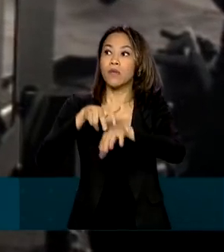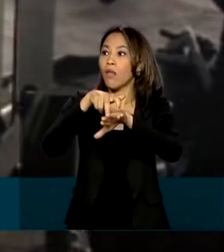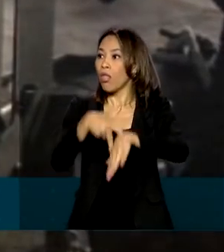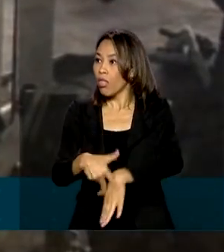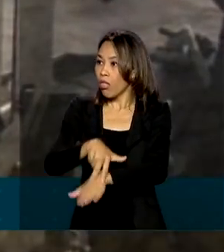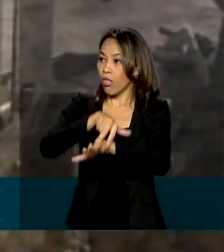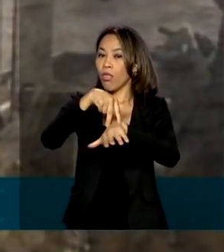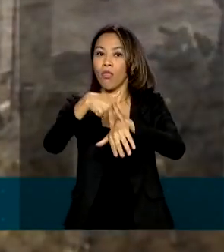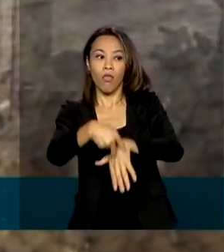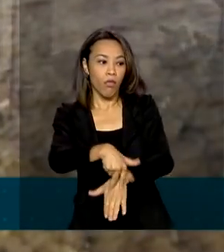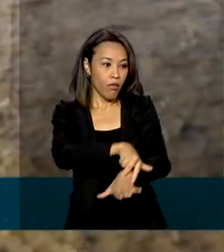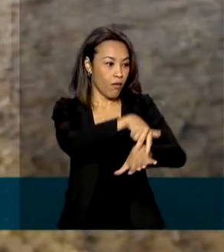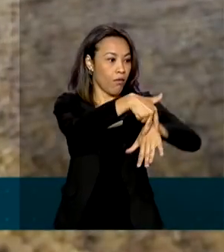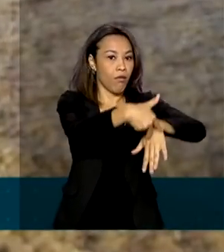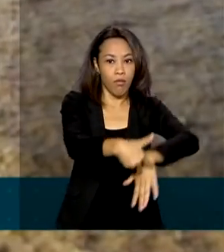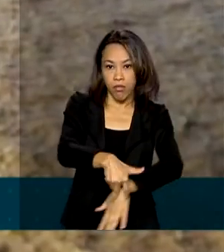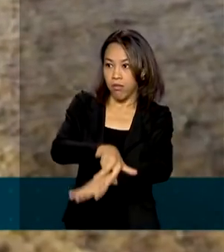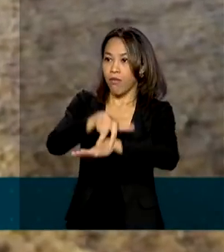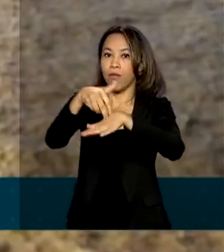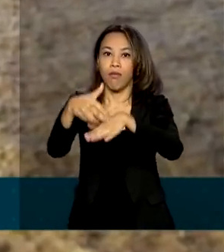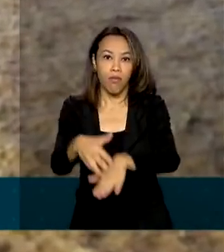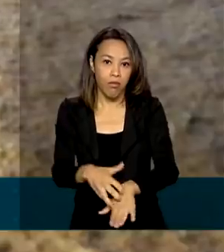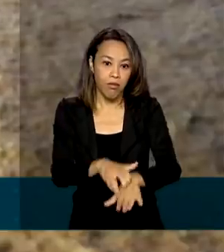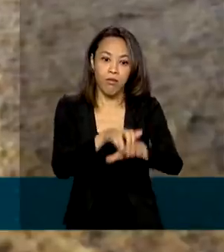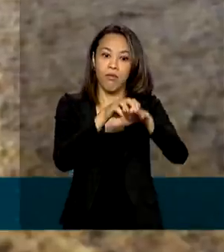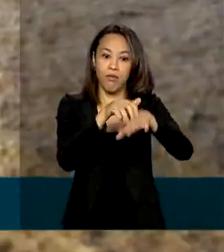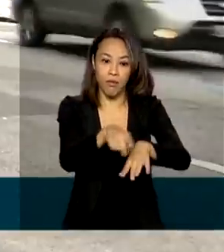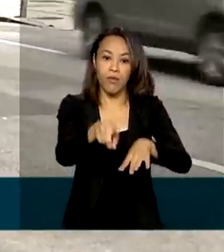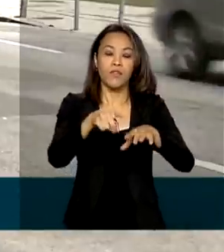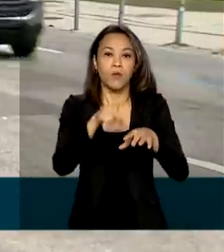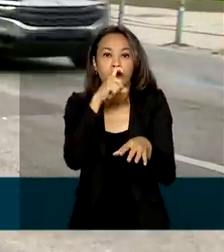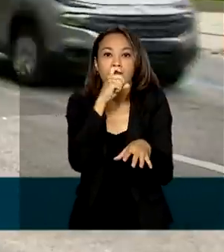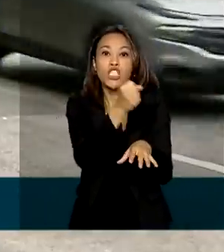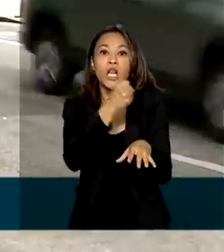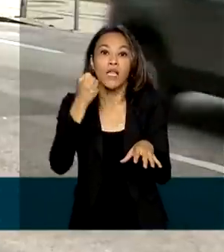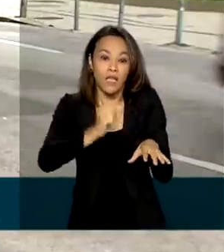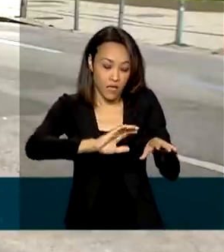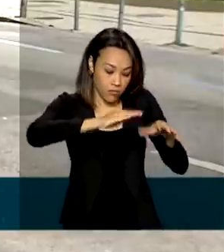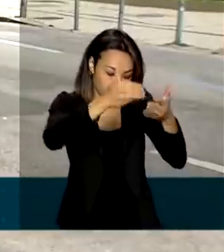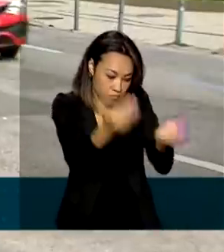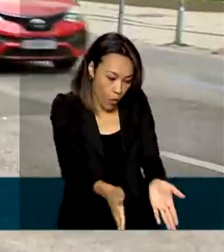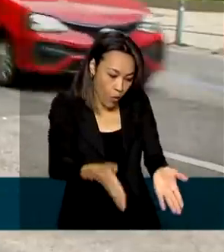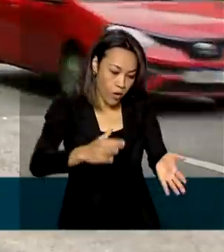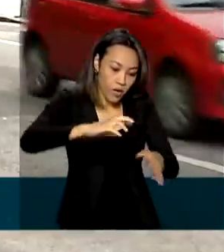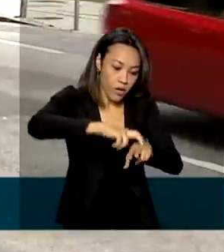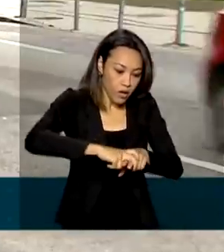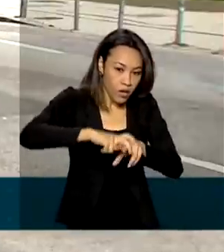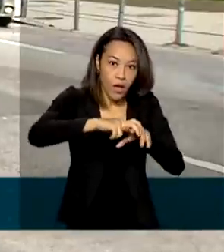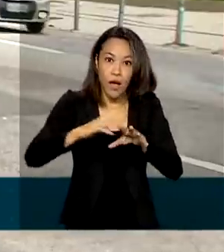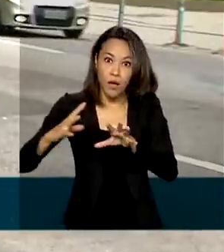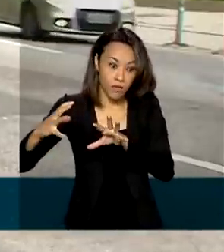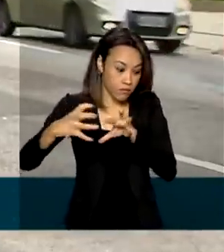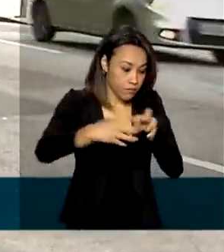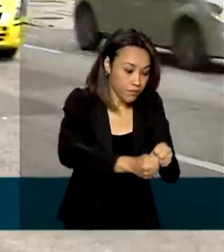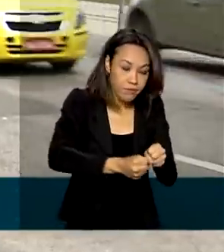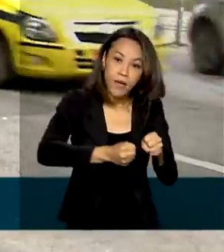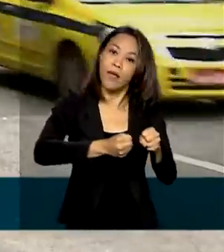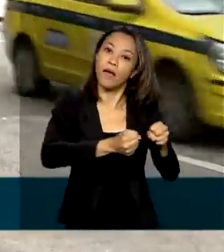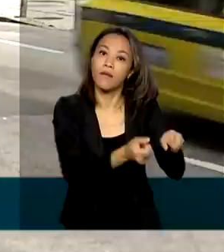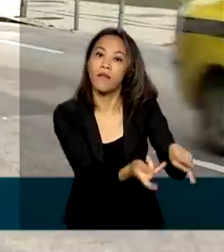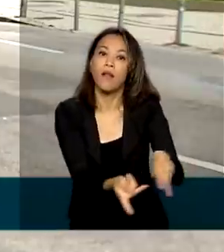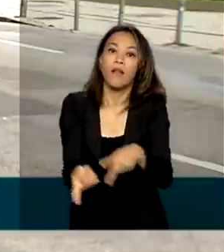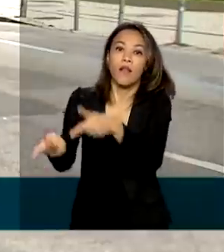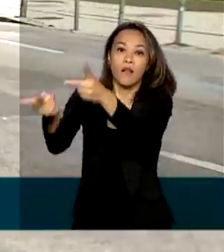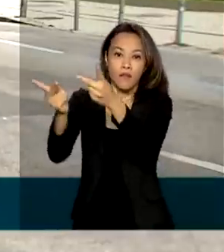Eles foram encontrados flutuando sobre uma geladeira. Os militares prestaram os primeiros socorros e os levaram para